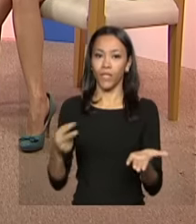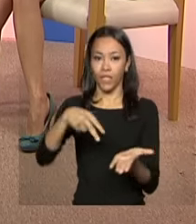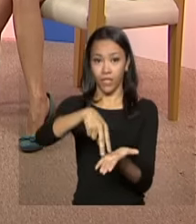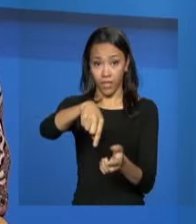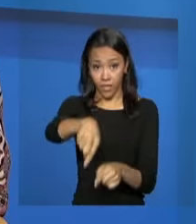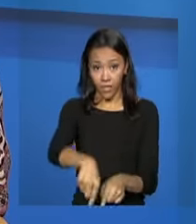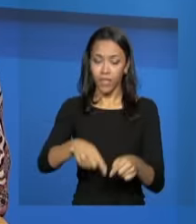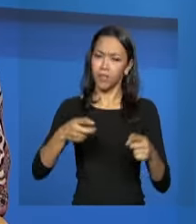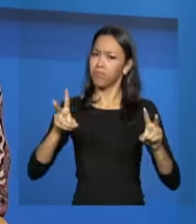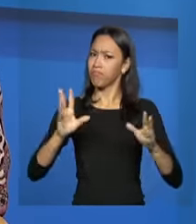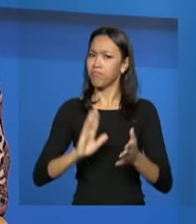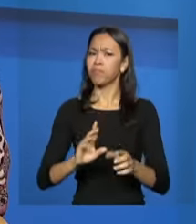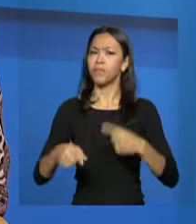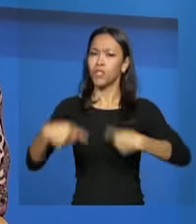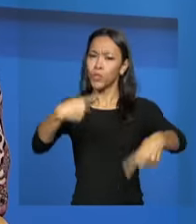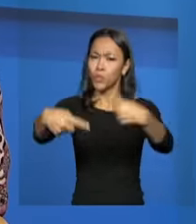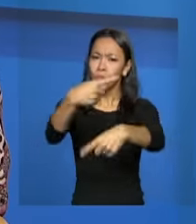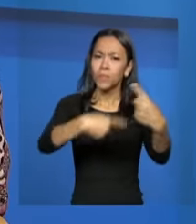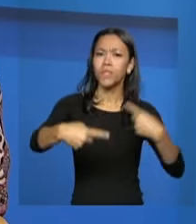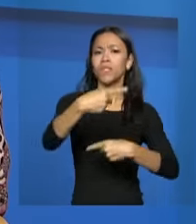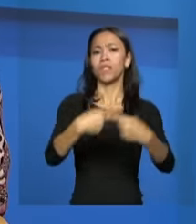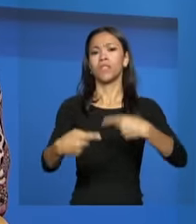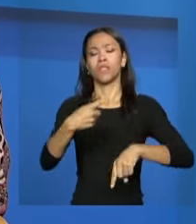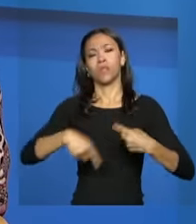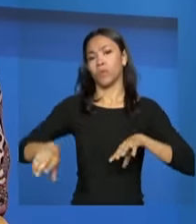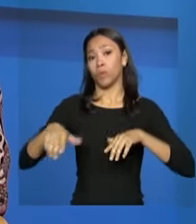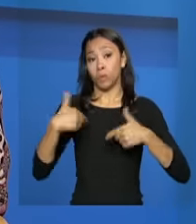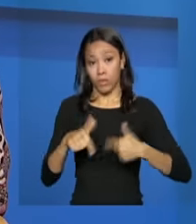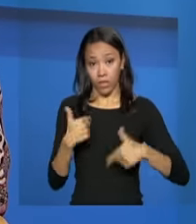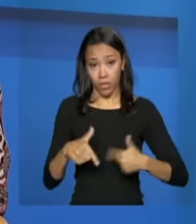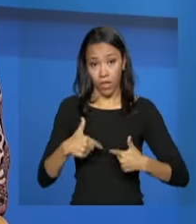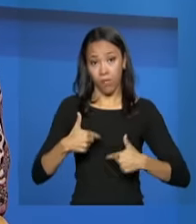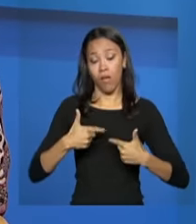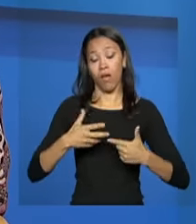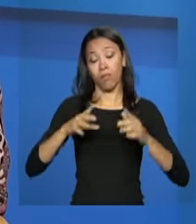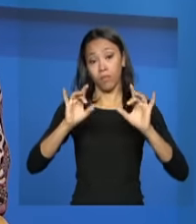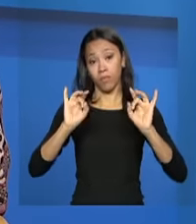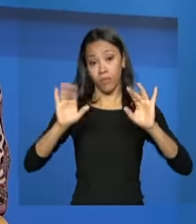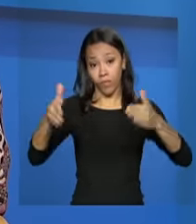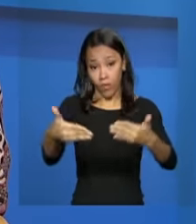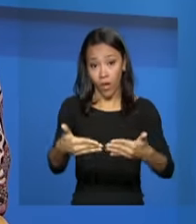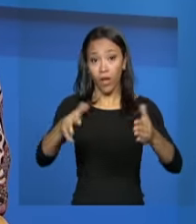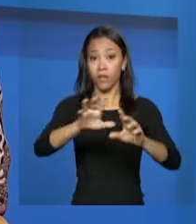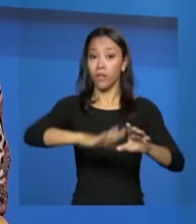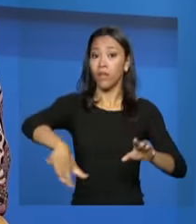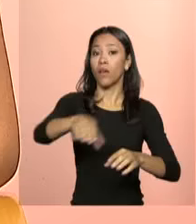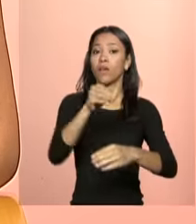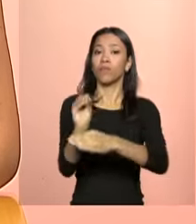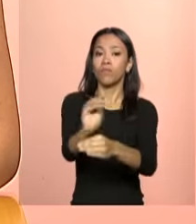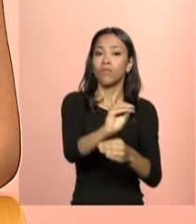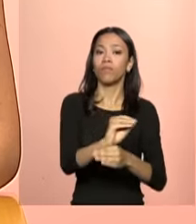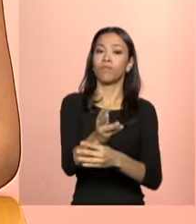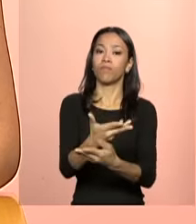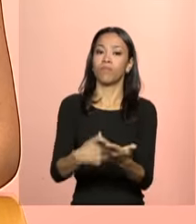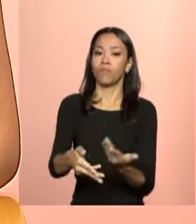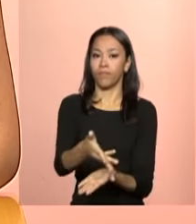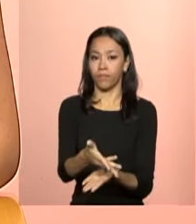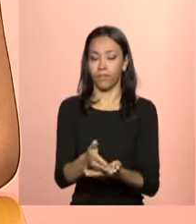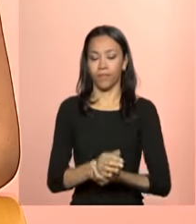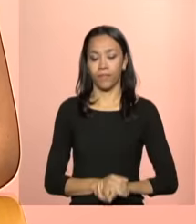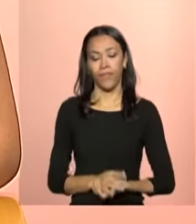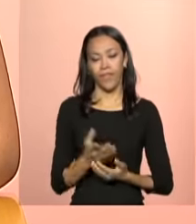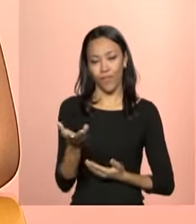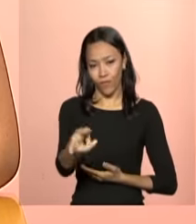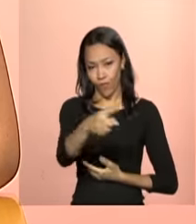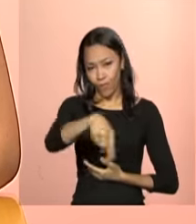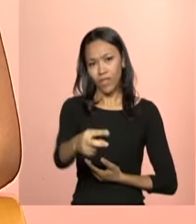discutindo a qualidade dos nossos serviços de proteção especial nos serviços de acolhimento. E você que nos